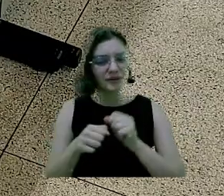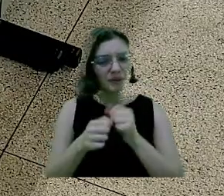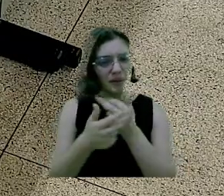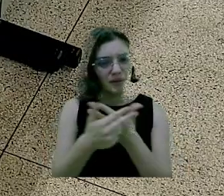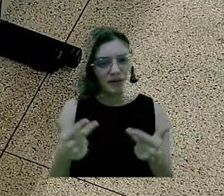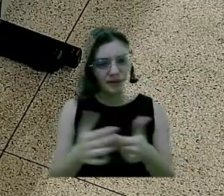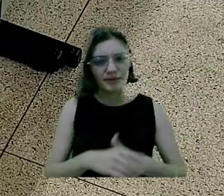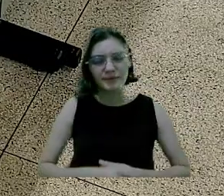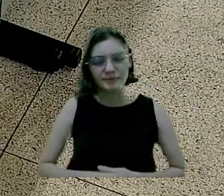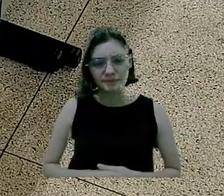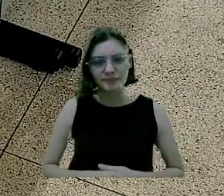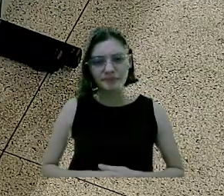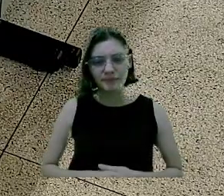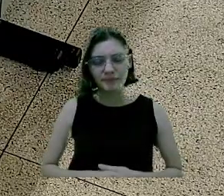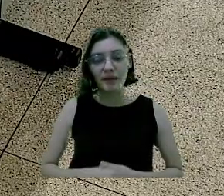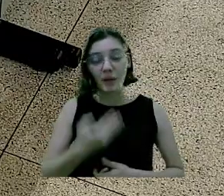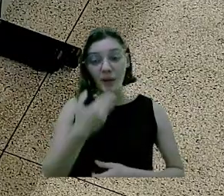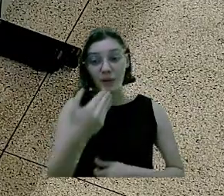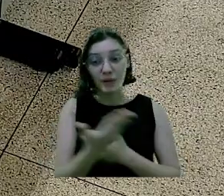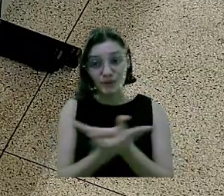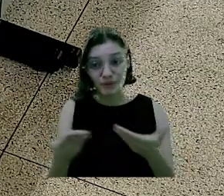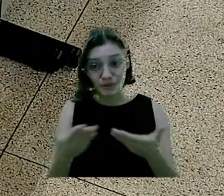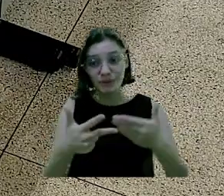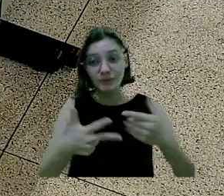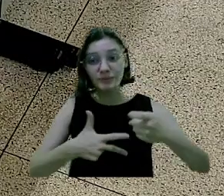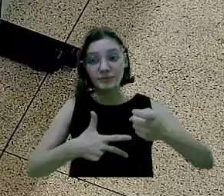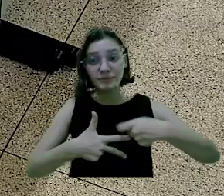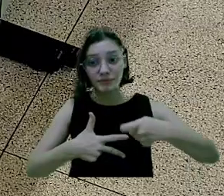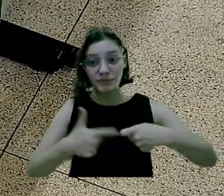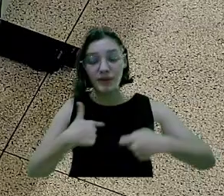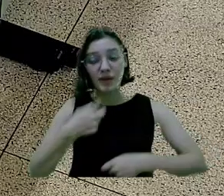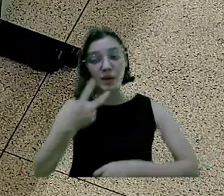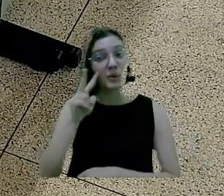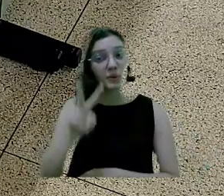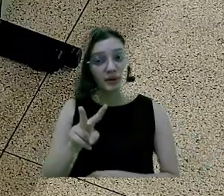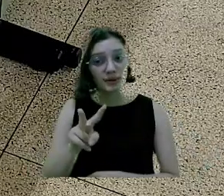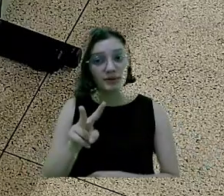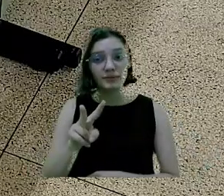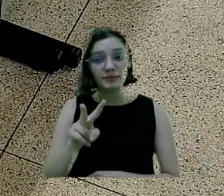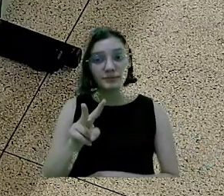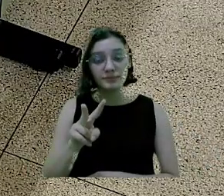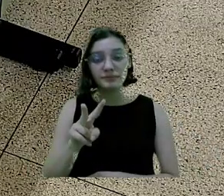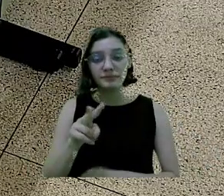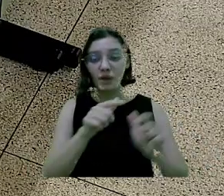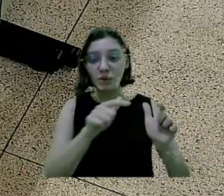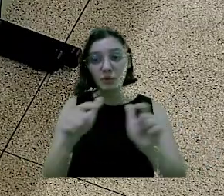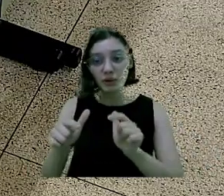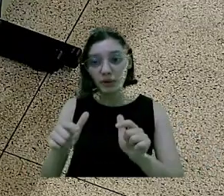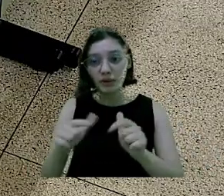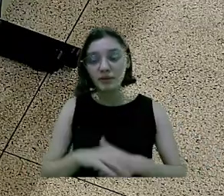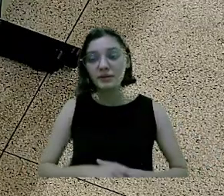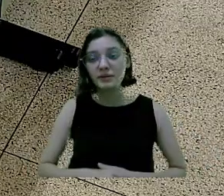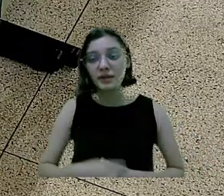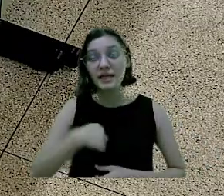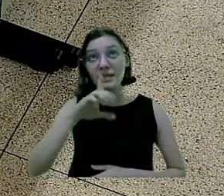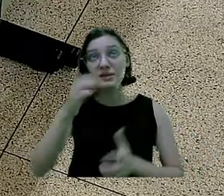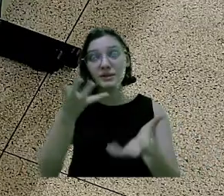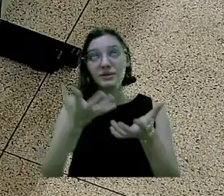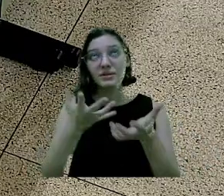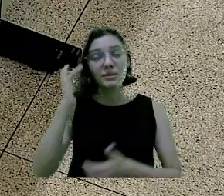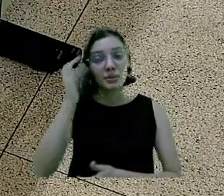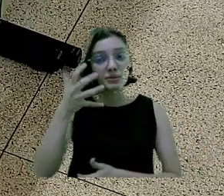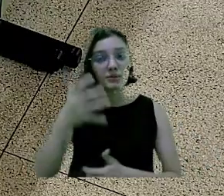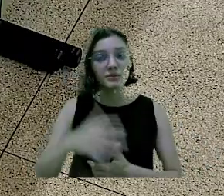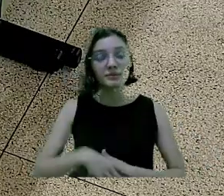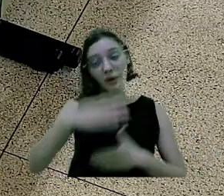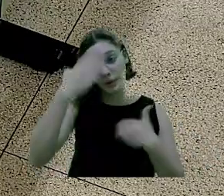e precisa ser feito algo. Então, eu deixo aqui um pedido para executivo, que dê uma analisada naquele local, e, se